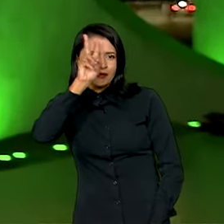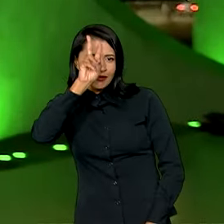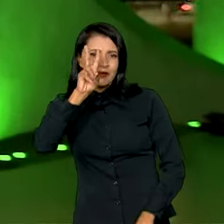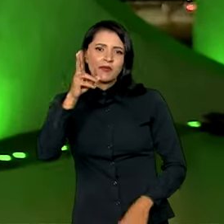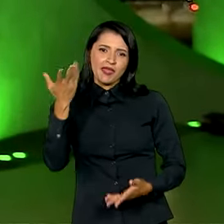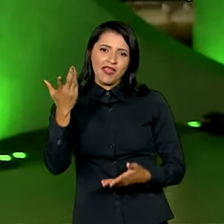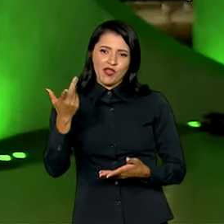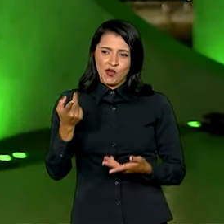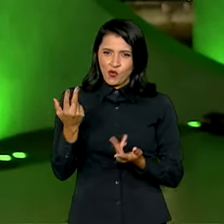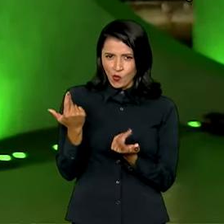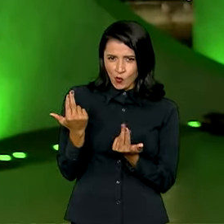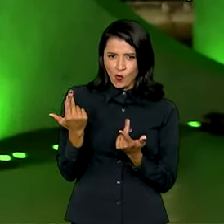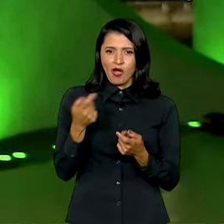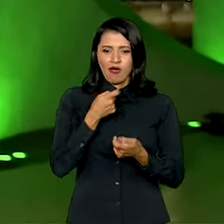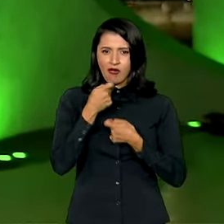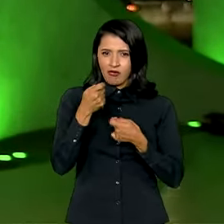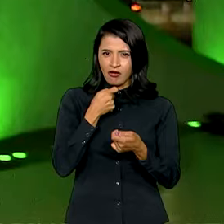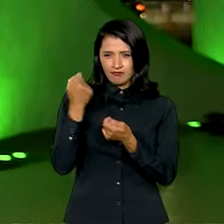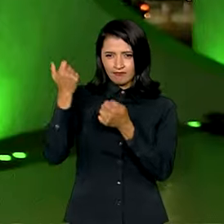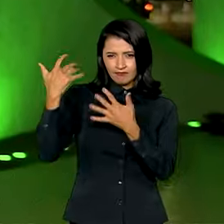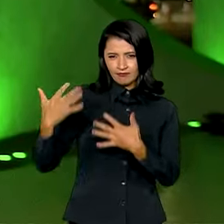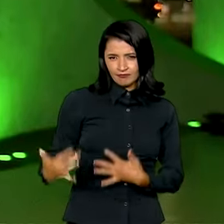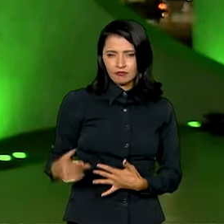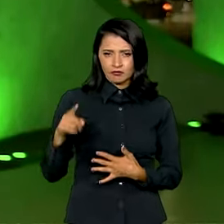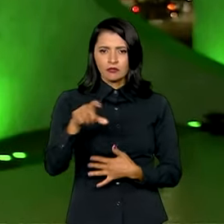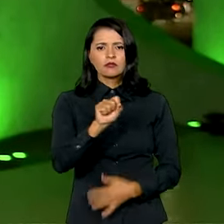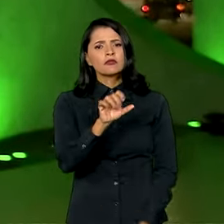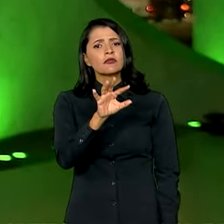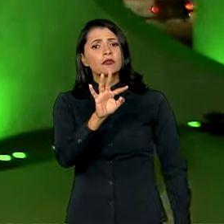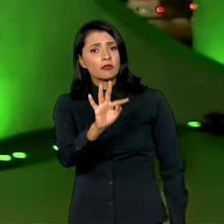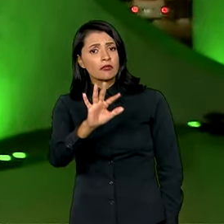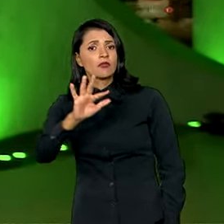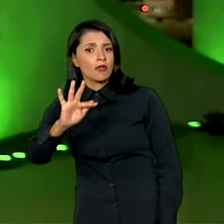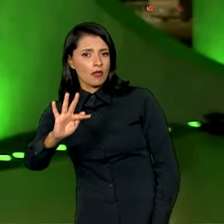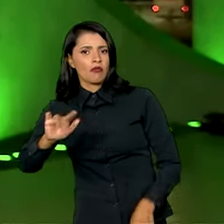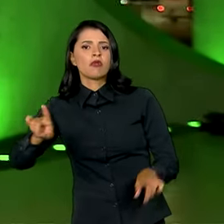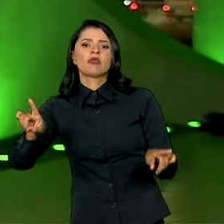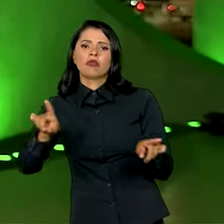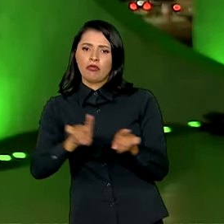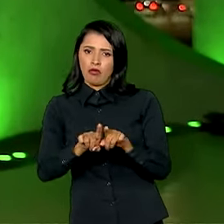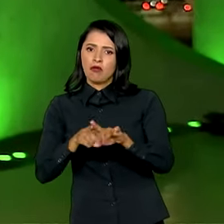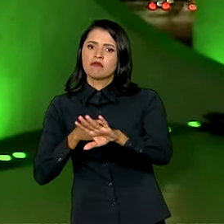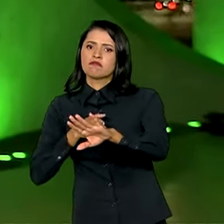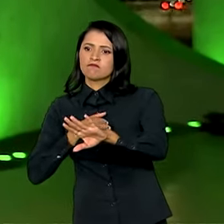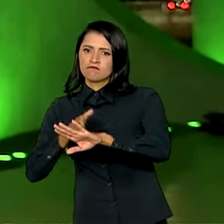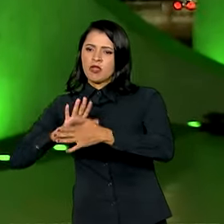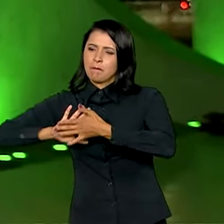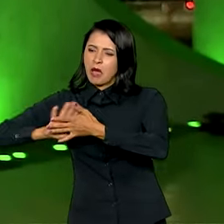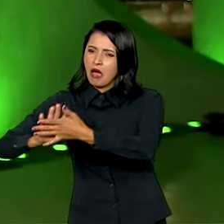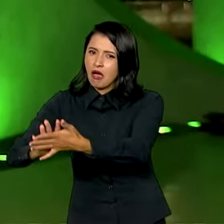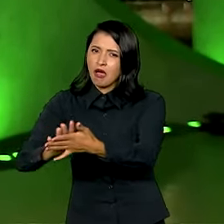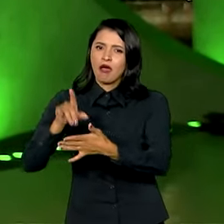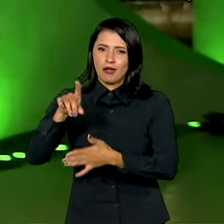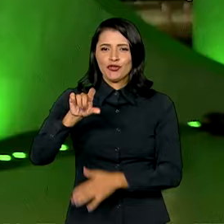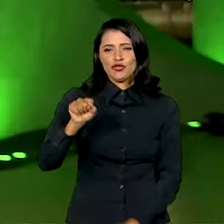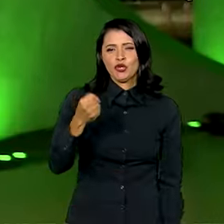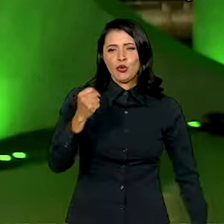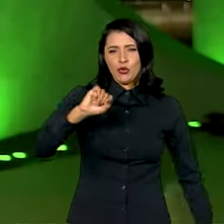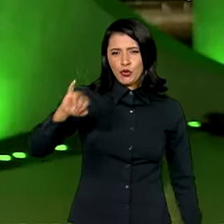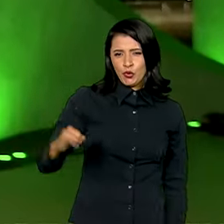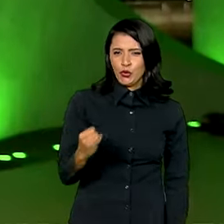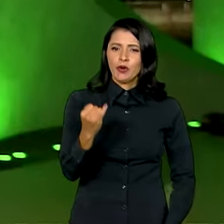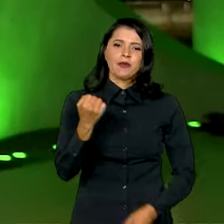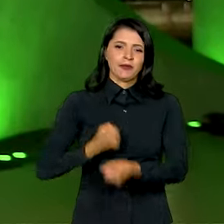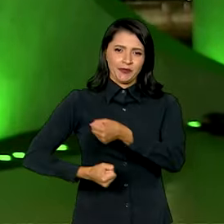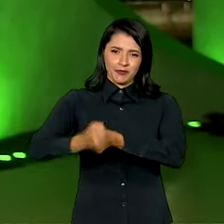assistiu agora na reportagem, que o Supremo Tribunal Federal também foi alvo dos ataques terroristas do dia 8 de janeiro.